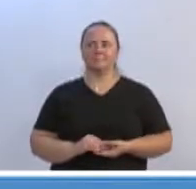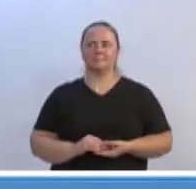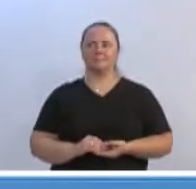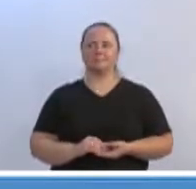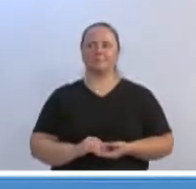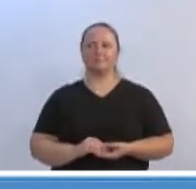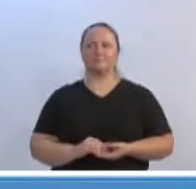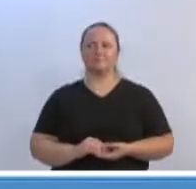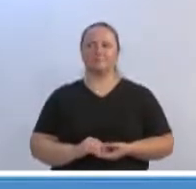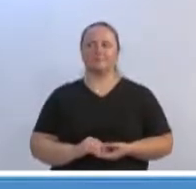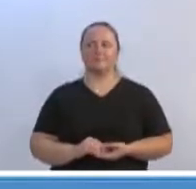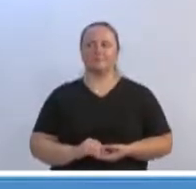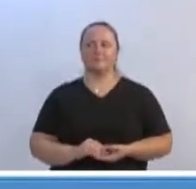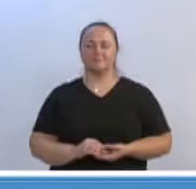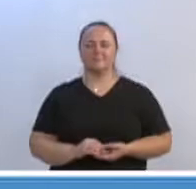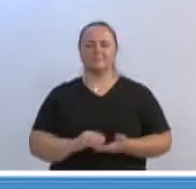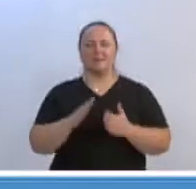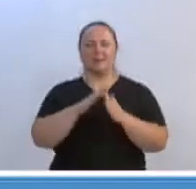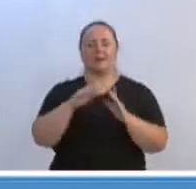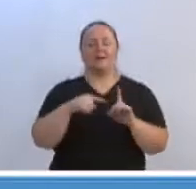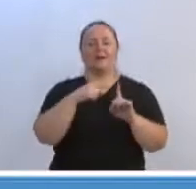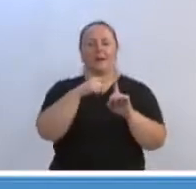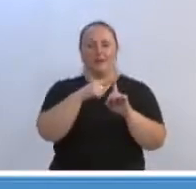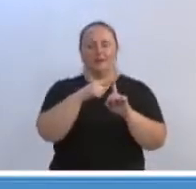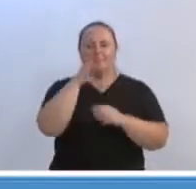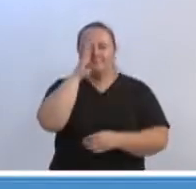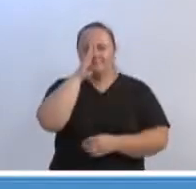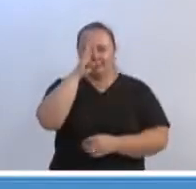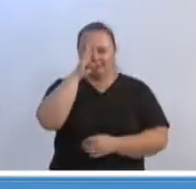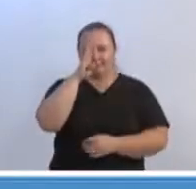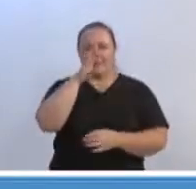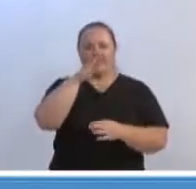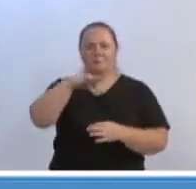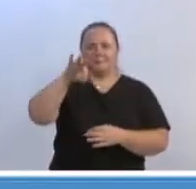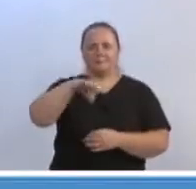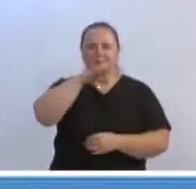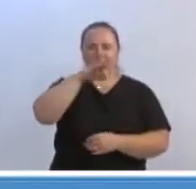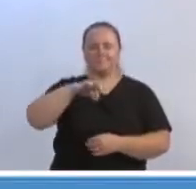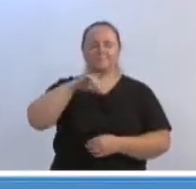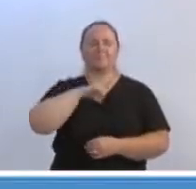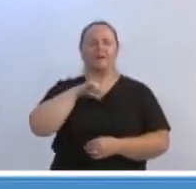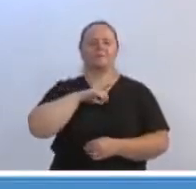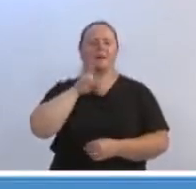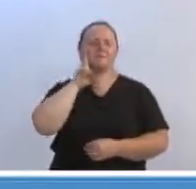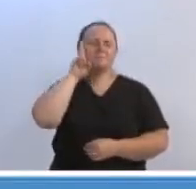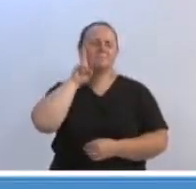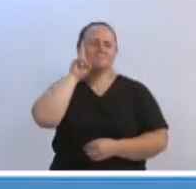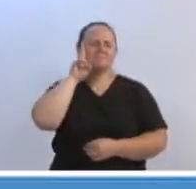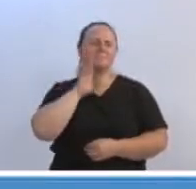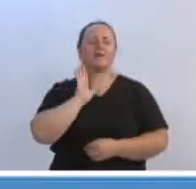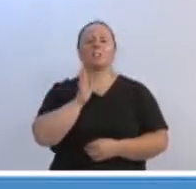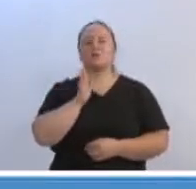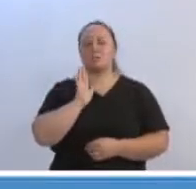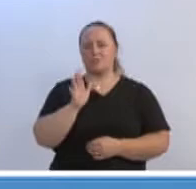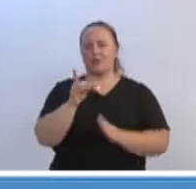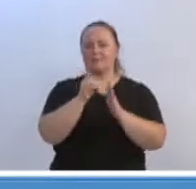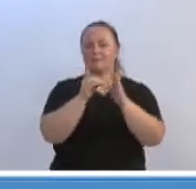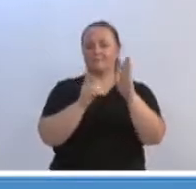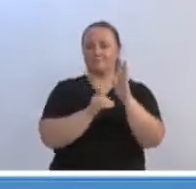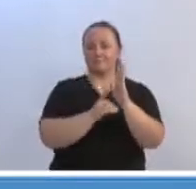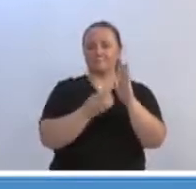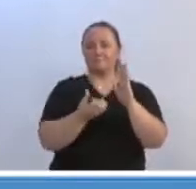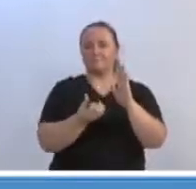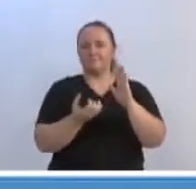A Igreja Matriz de Blumenau, ela já tem uma história grande aqui na cidade. Desde a década de 60,